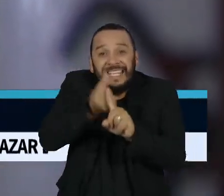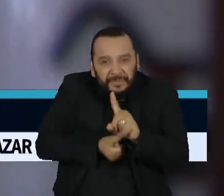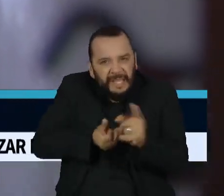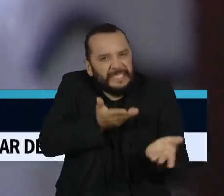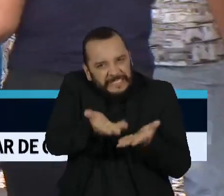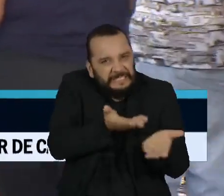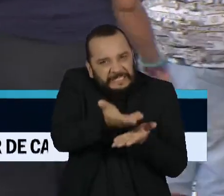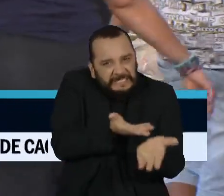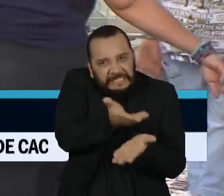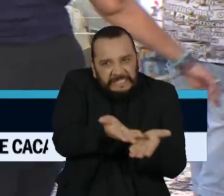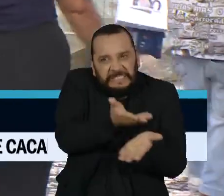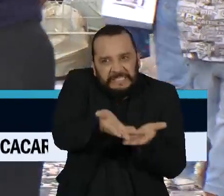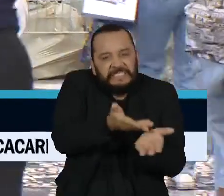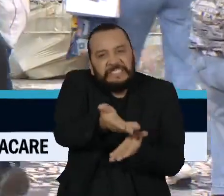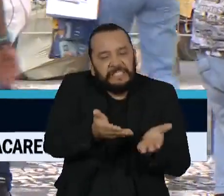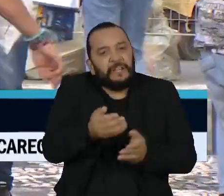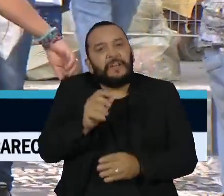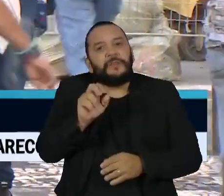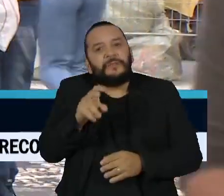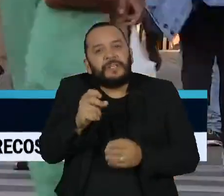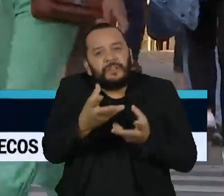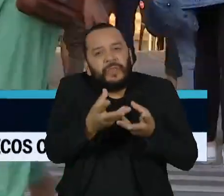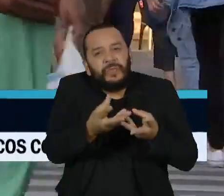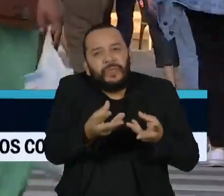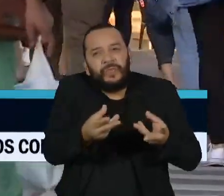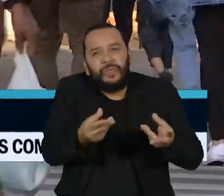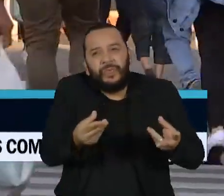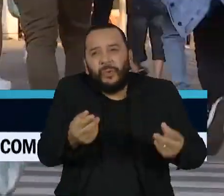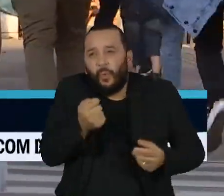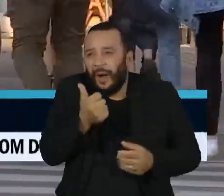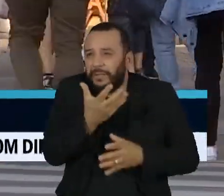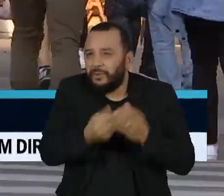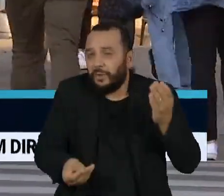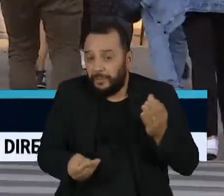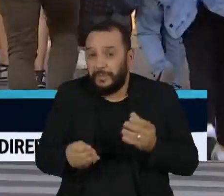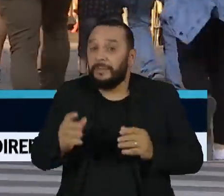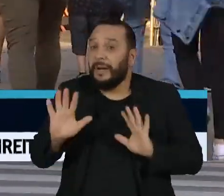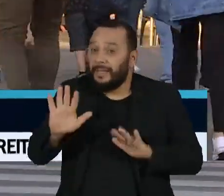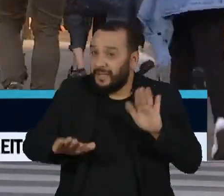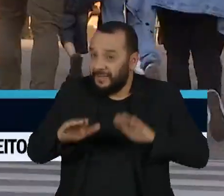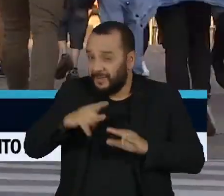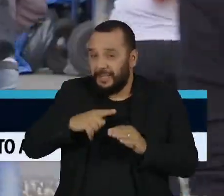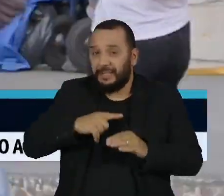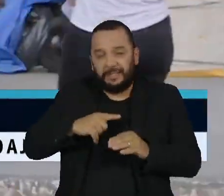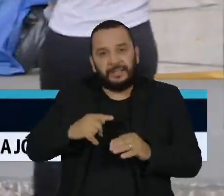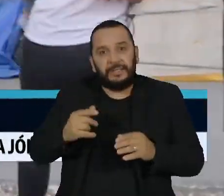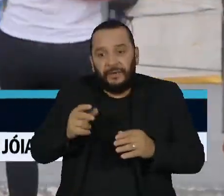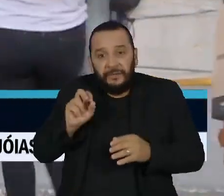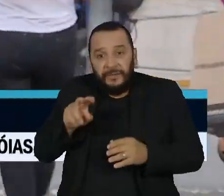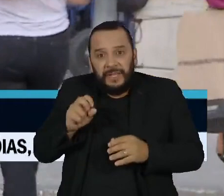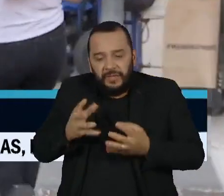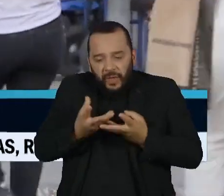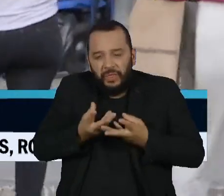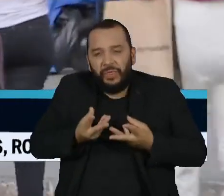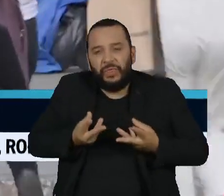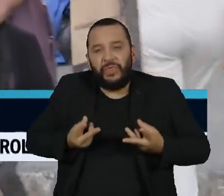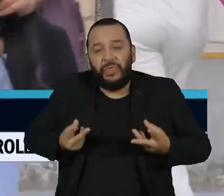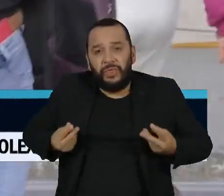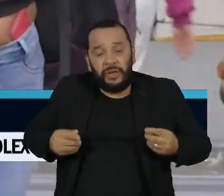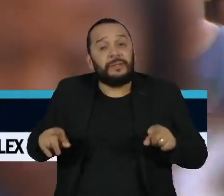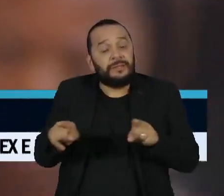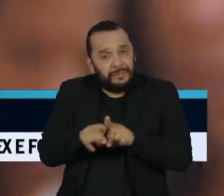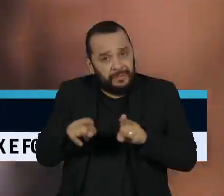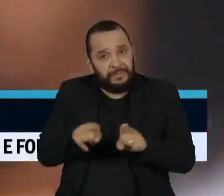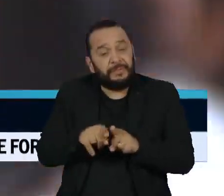tratamento. E pouca gente sabe disso, mas uma pessoa que tem a carga viral indetectável não transmite a doença